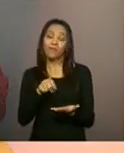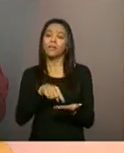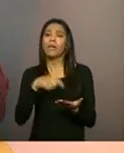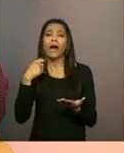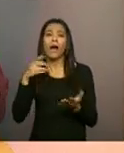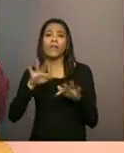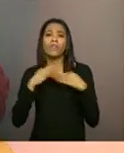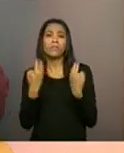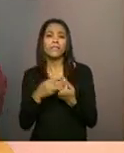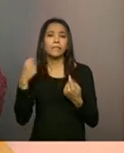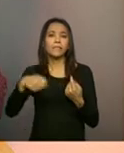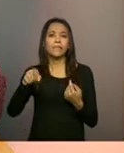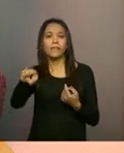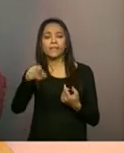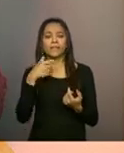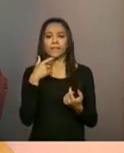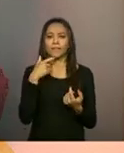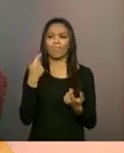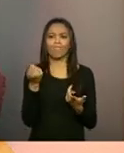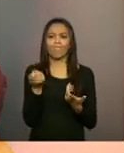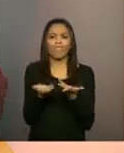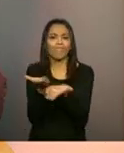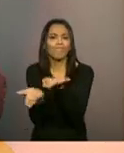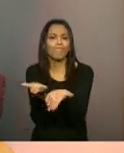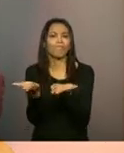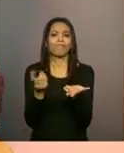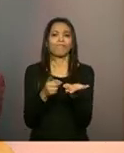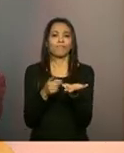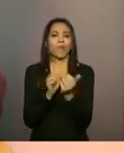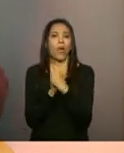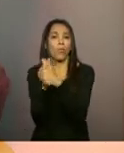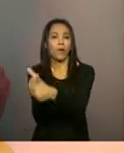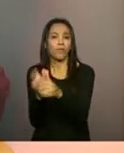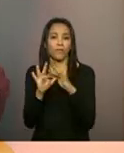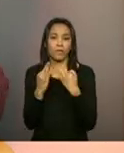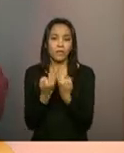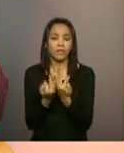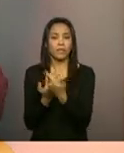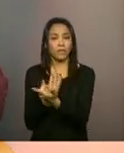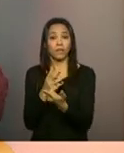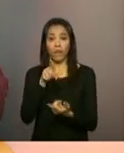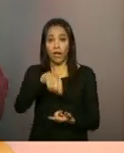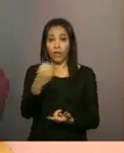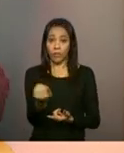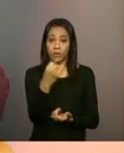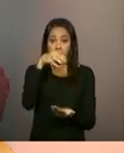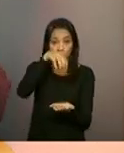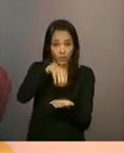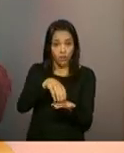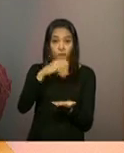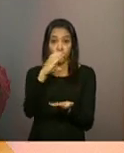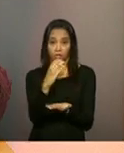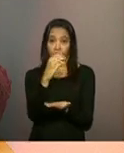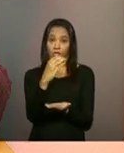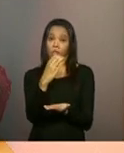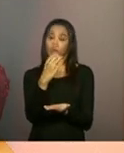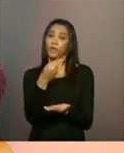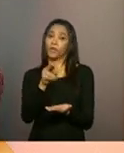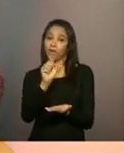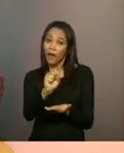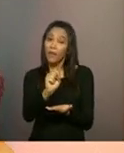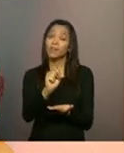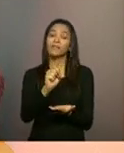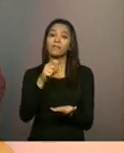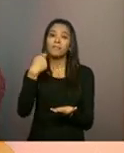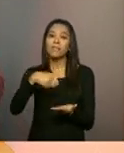necessitar de um olhar mais atento ou de um processo de acompanhamento familiar. Então, é importante que o CRAS também subsidie, que ele